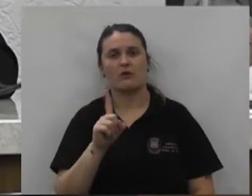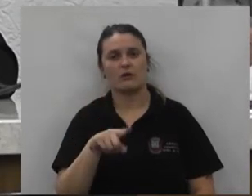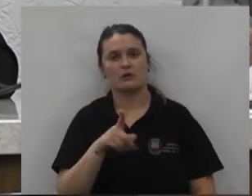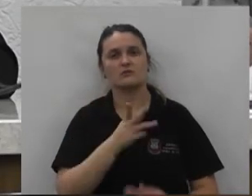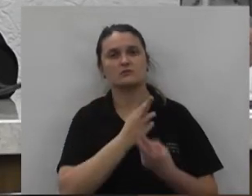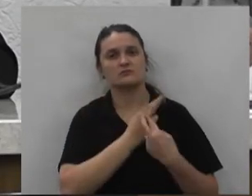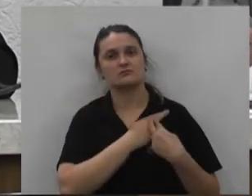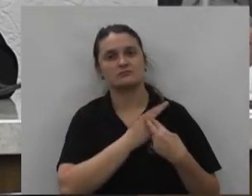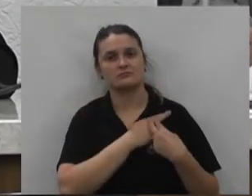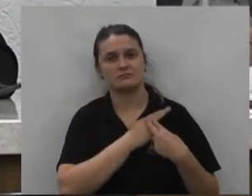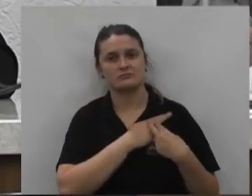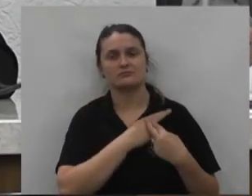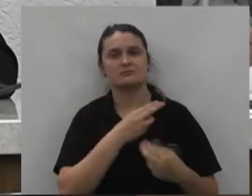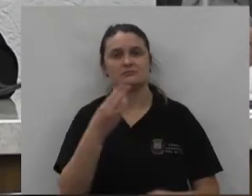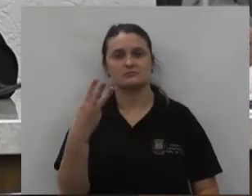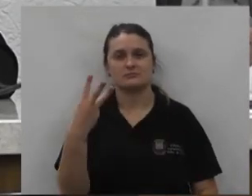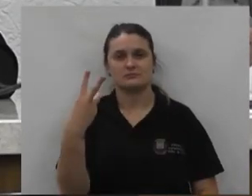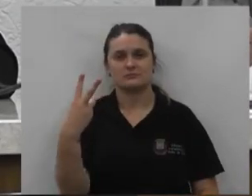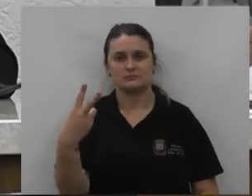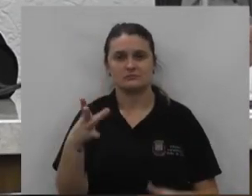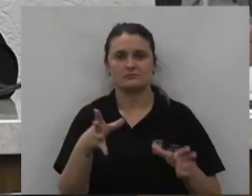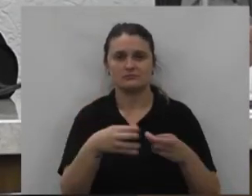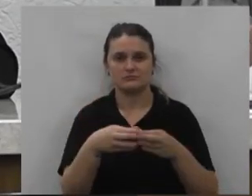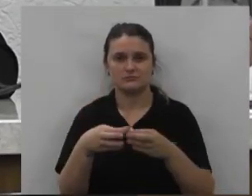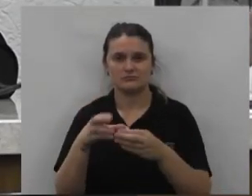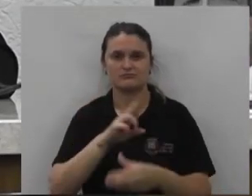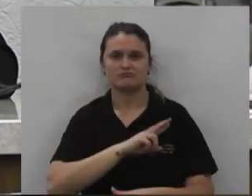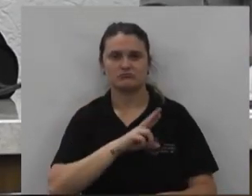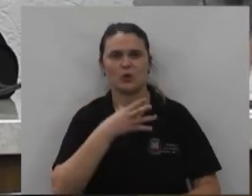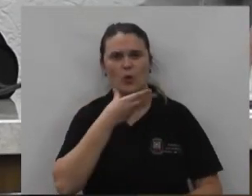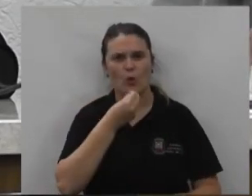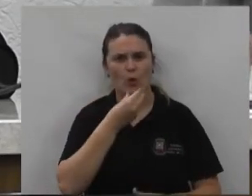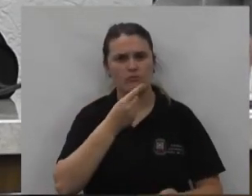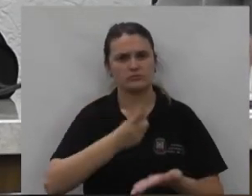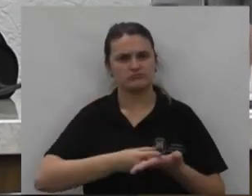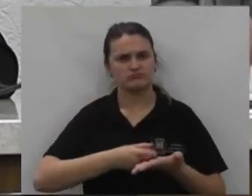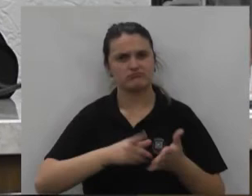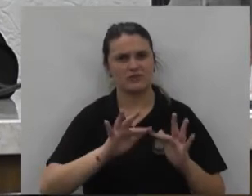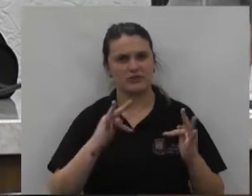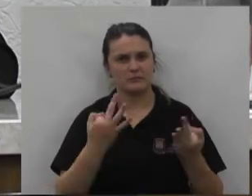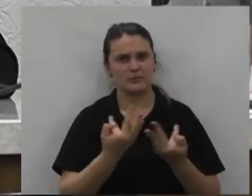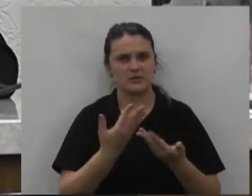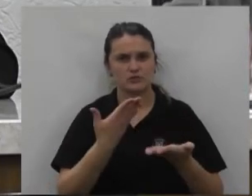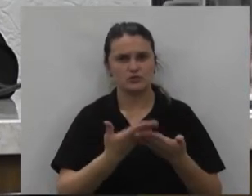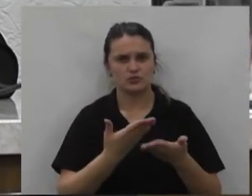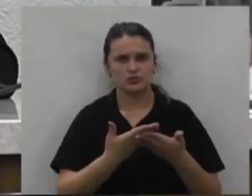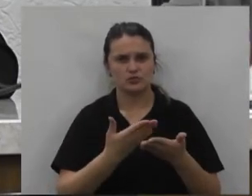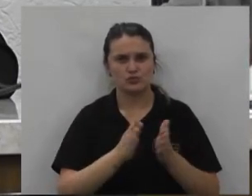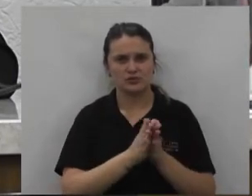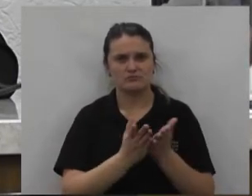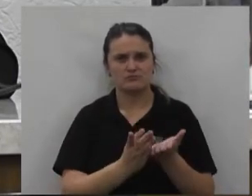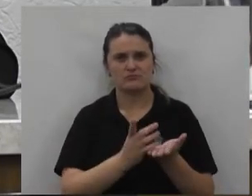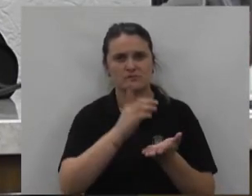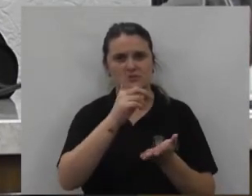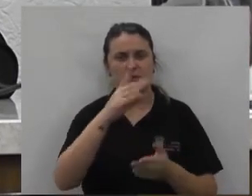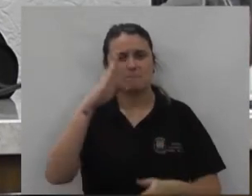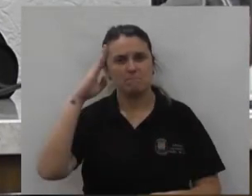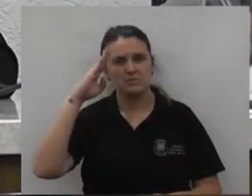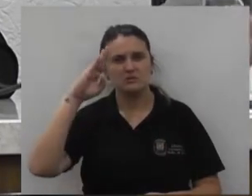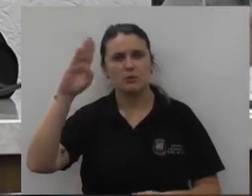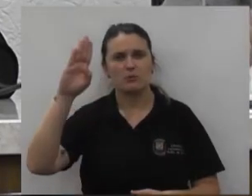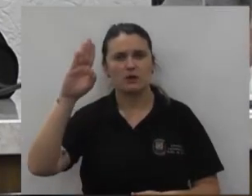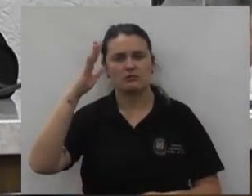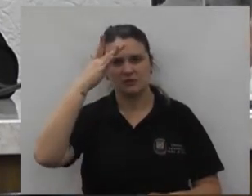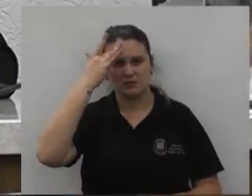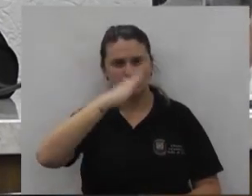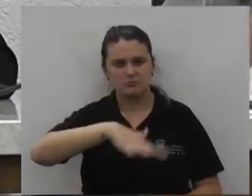responsável por mais de 32 congregações homem dedicado da família ao estudo das escrituras sagradas e principalmente